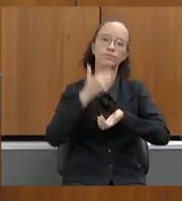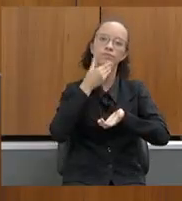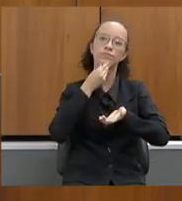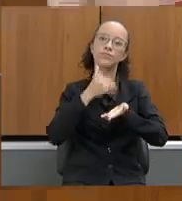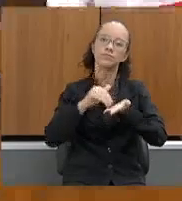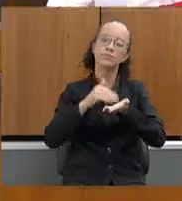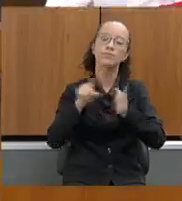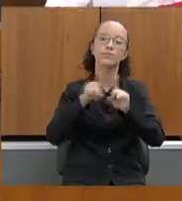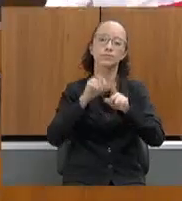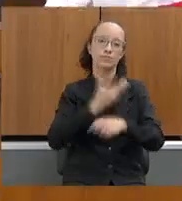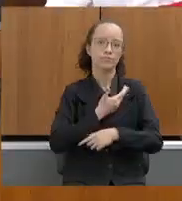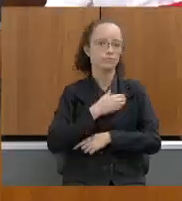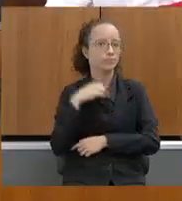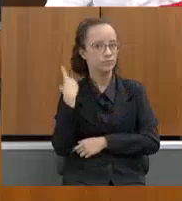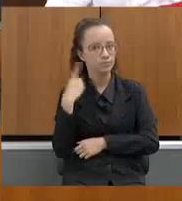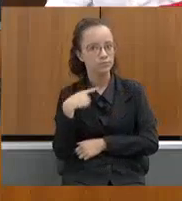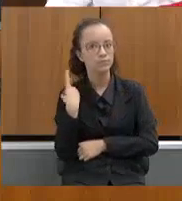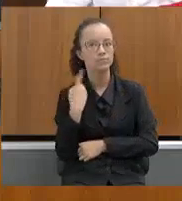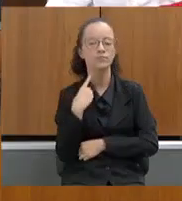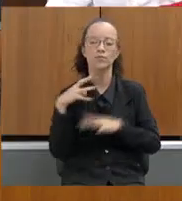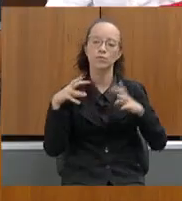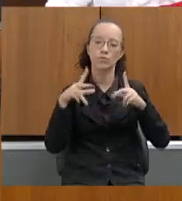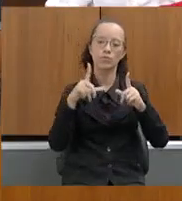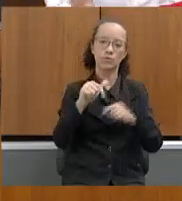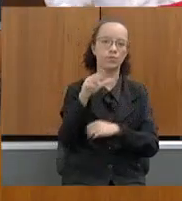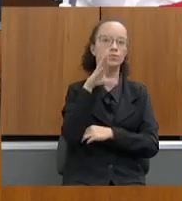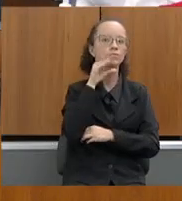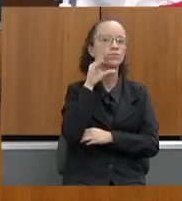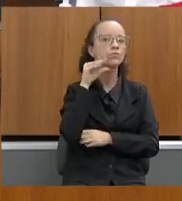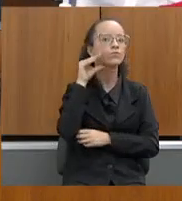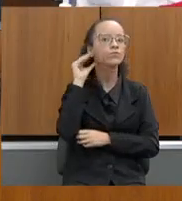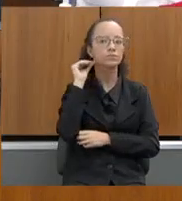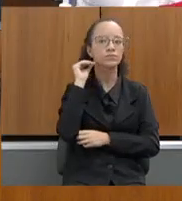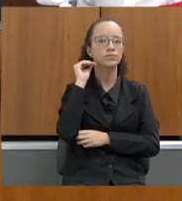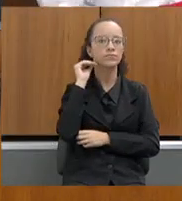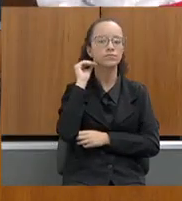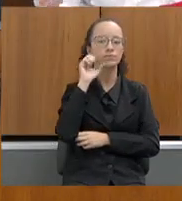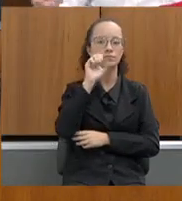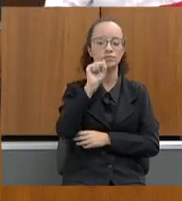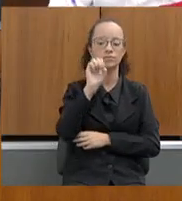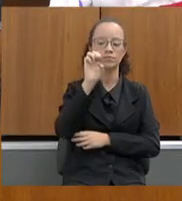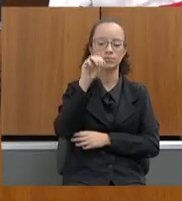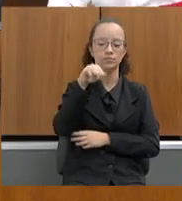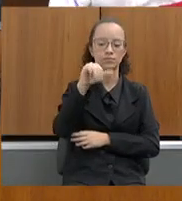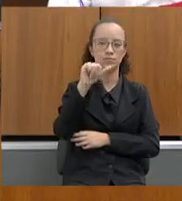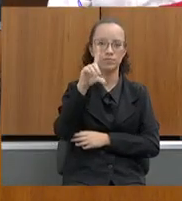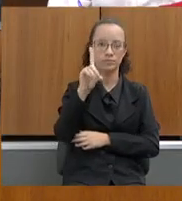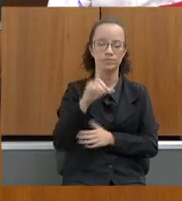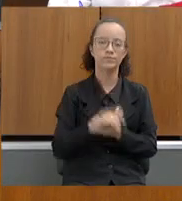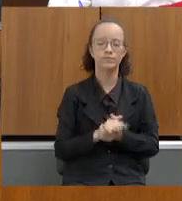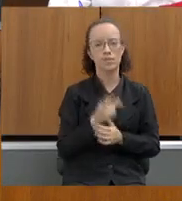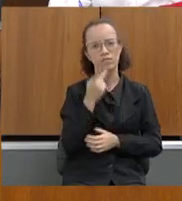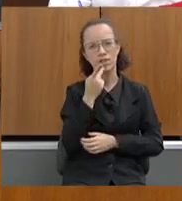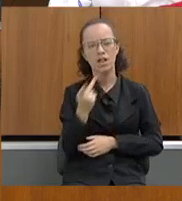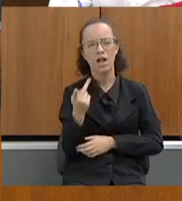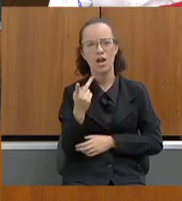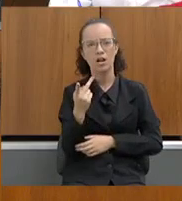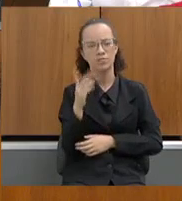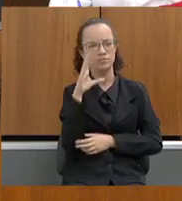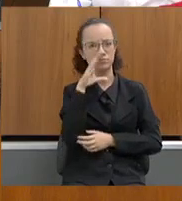colegas deputados, deputadas, a todos os servidores da SEMAD. E falar um pouco